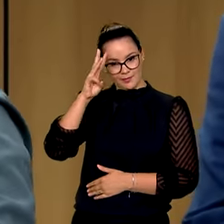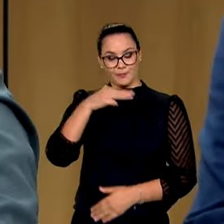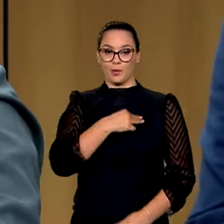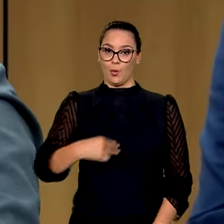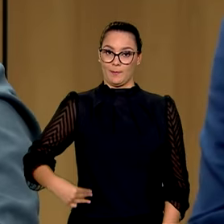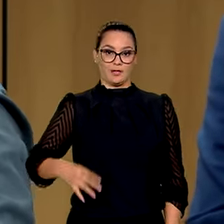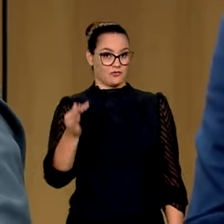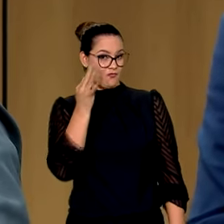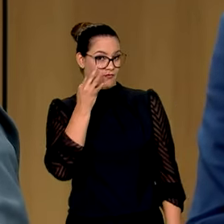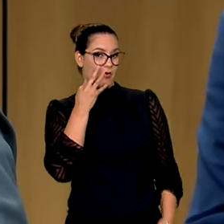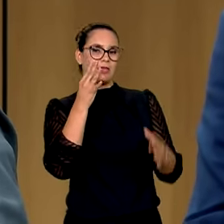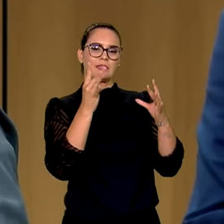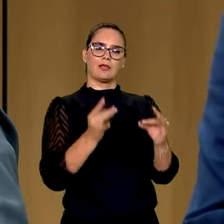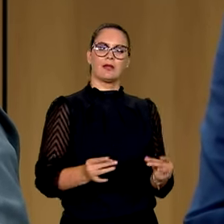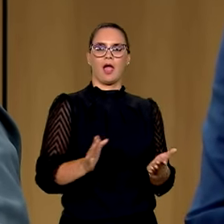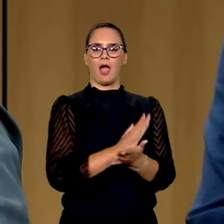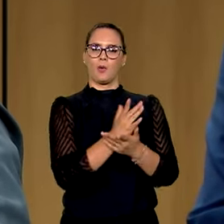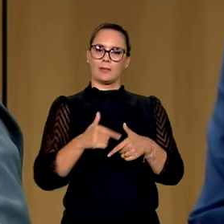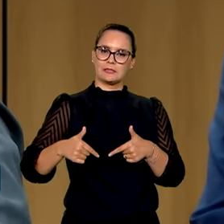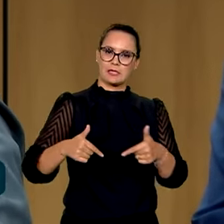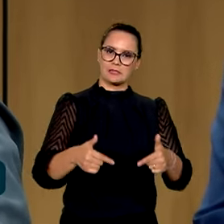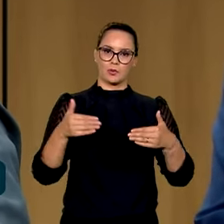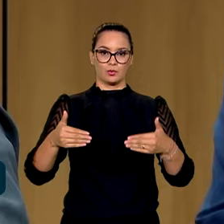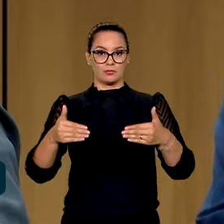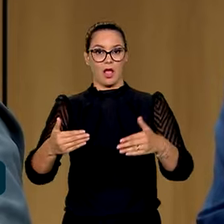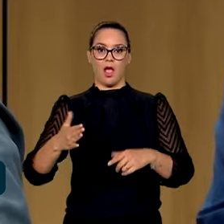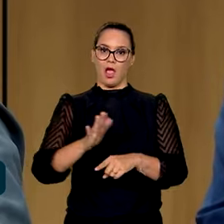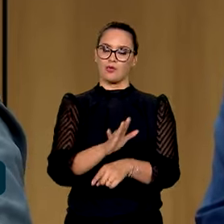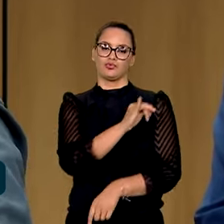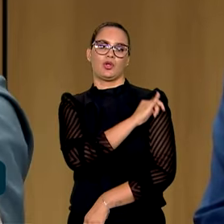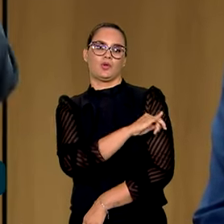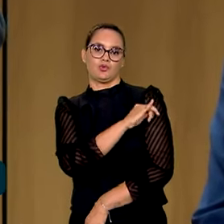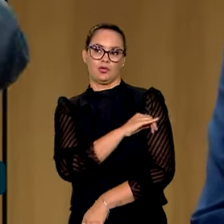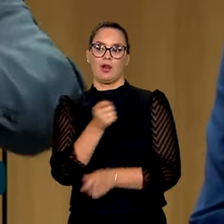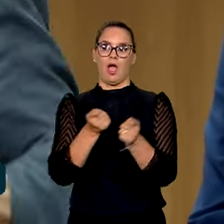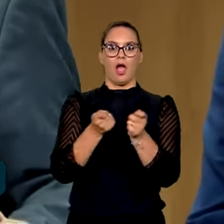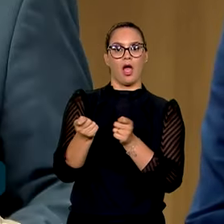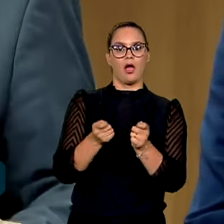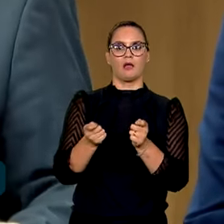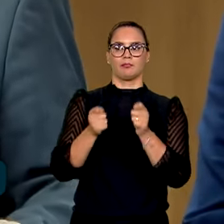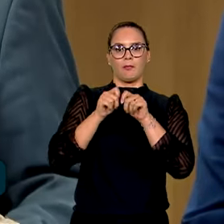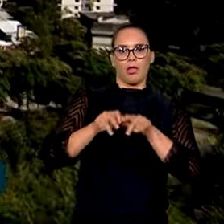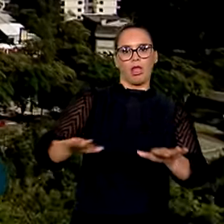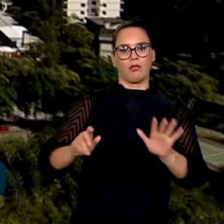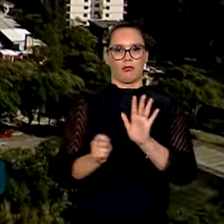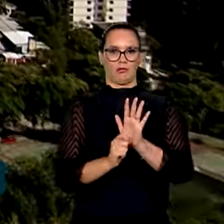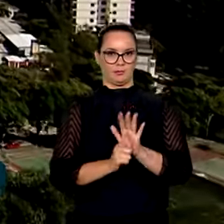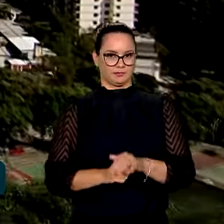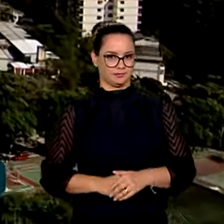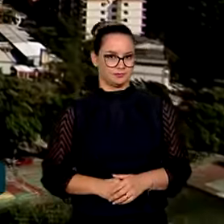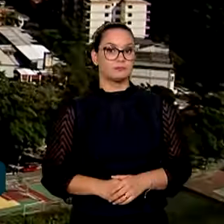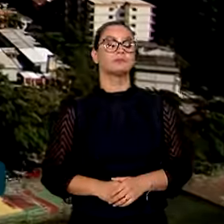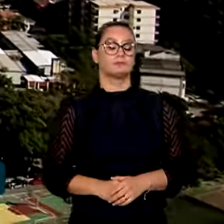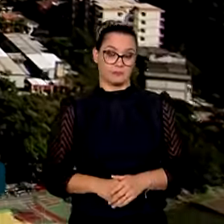ministro Flávio Dino detalhou algumas ações do Ministério para ajudar o Rio de Janeiro a conter o avanço do crime organizado. Entre